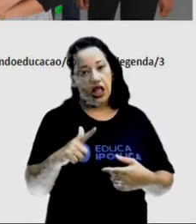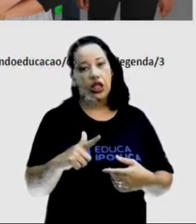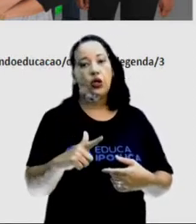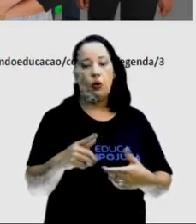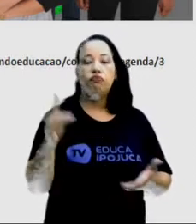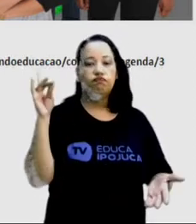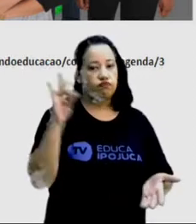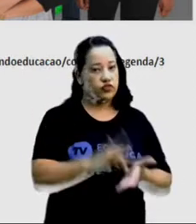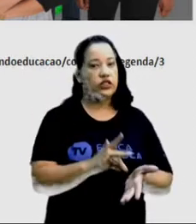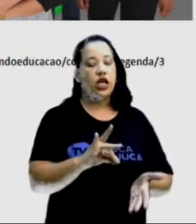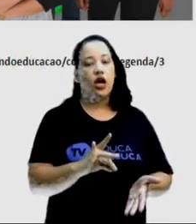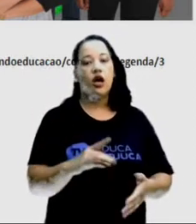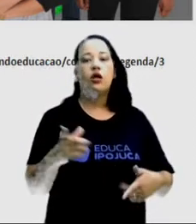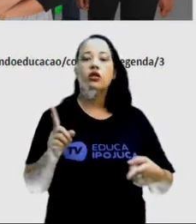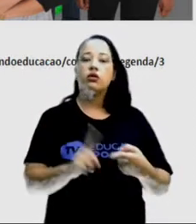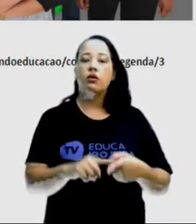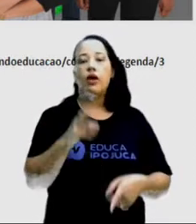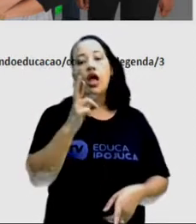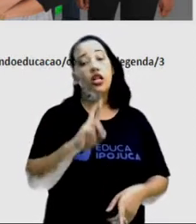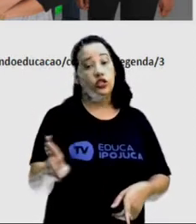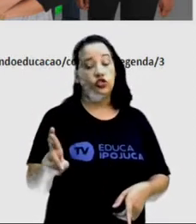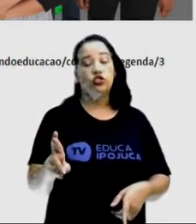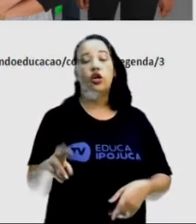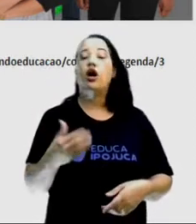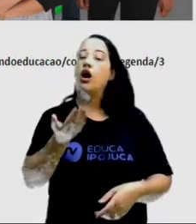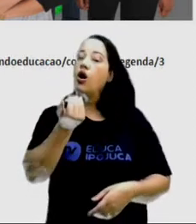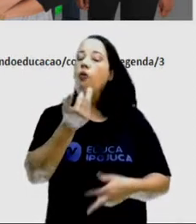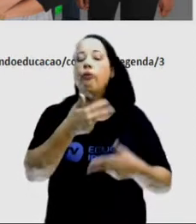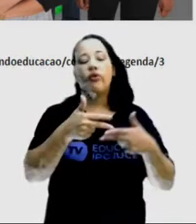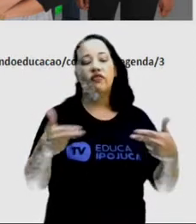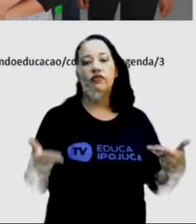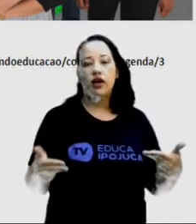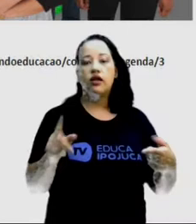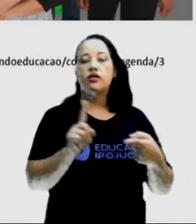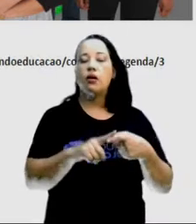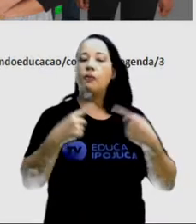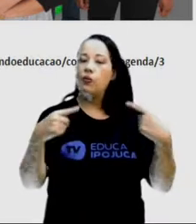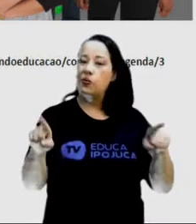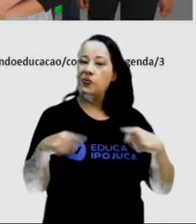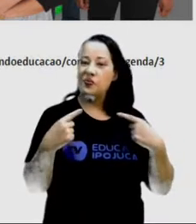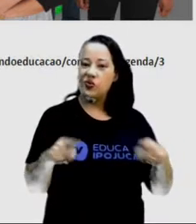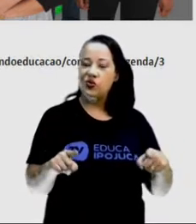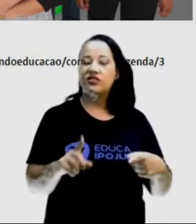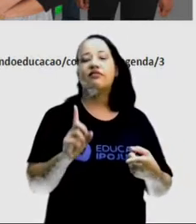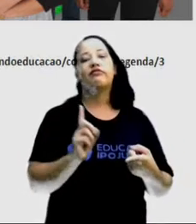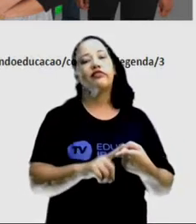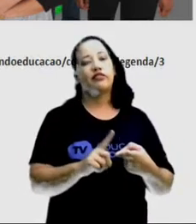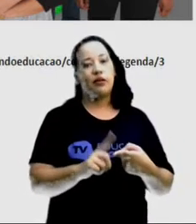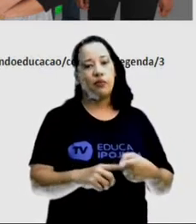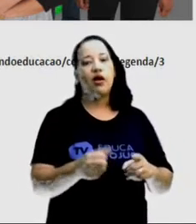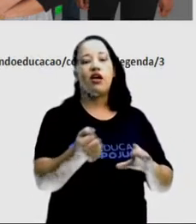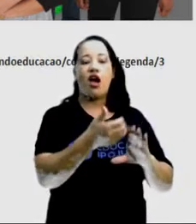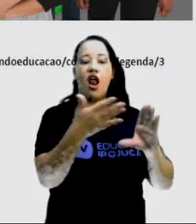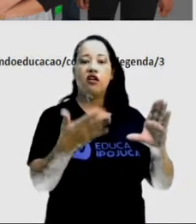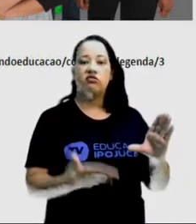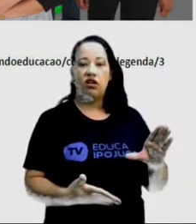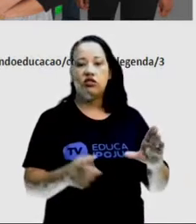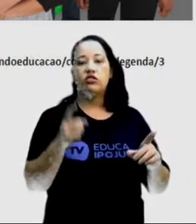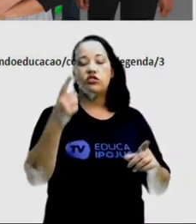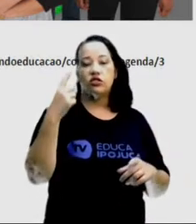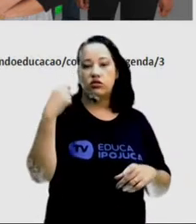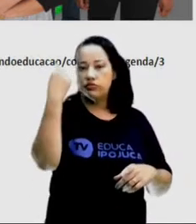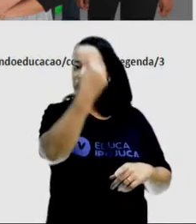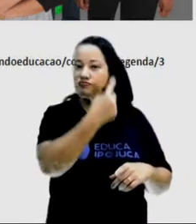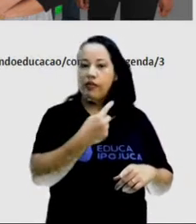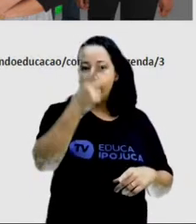religiões, a culinária e a música e nas características físicas das pessoas, como